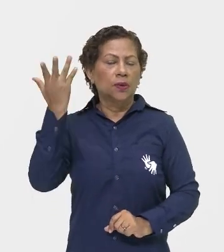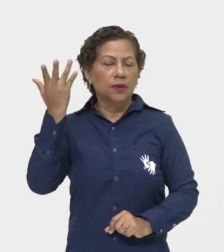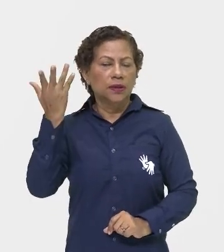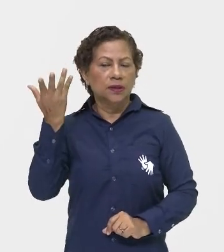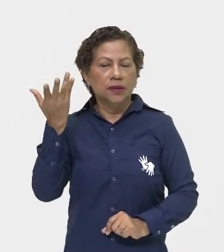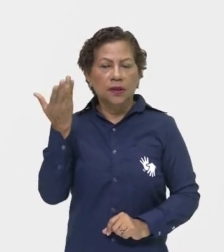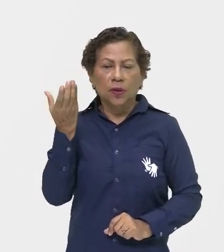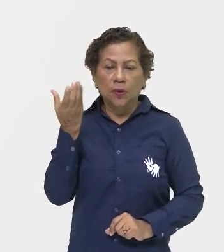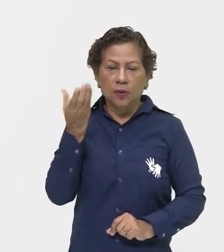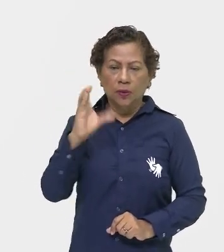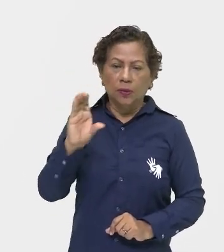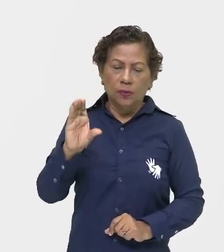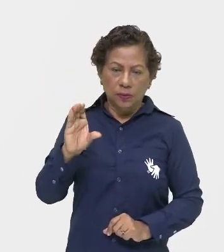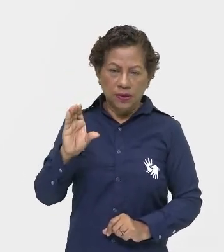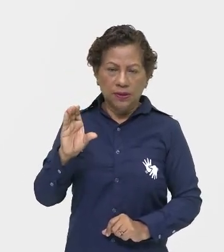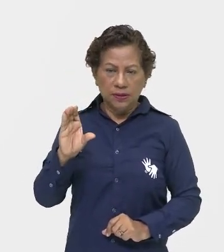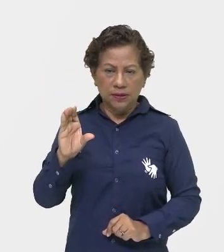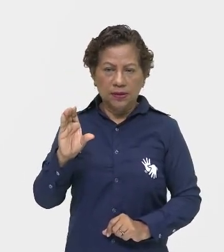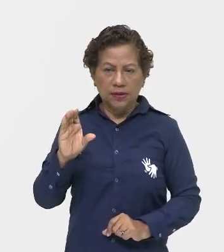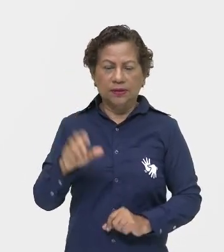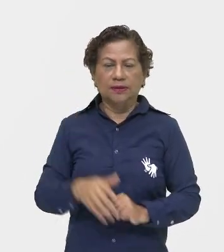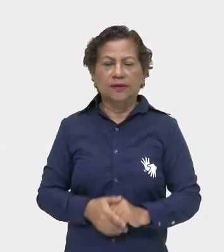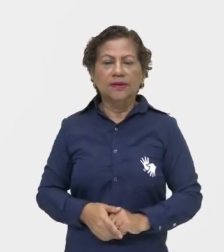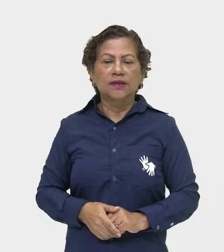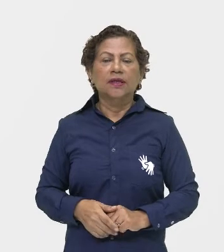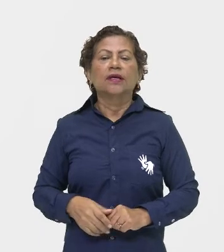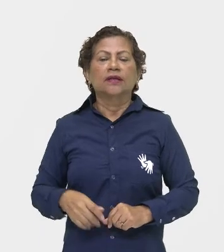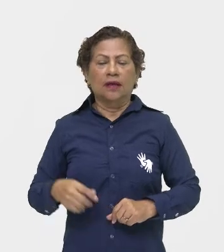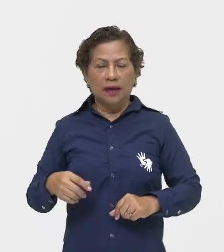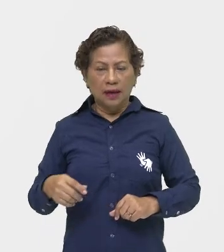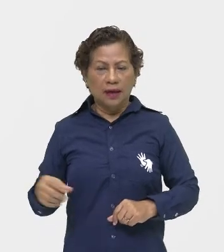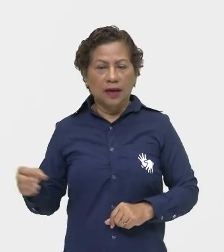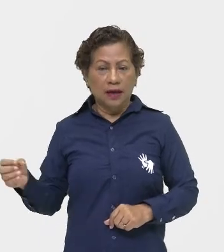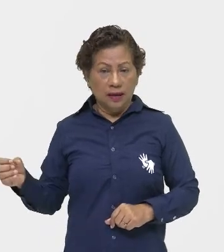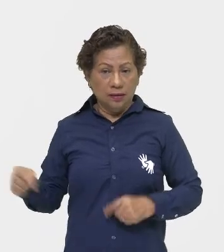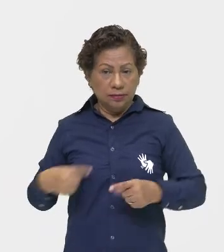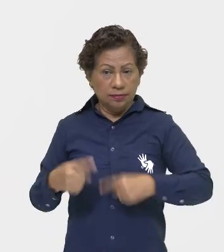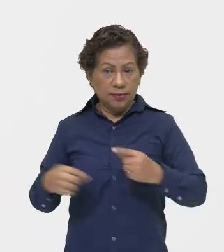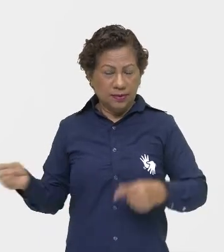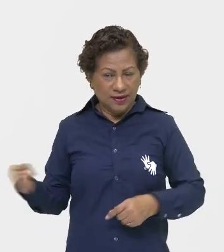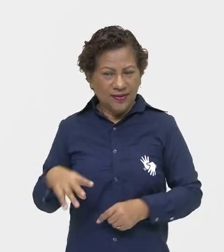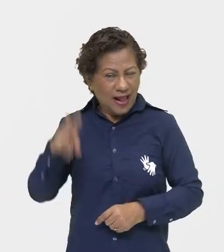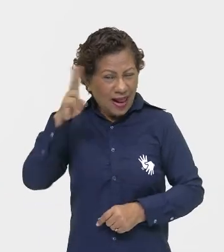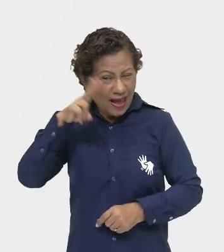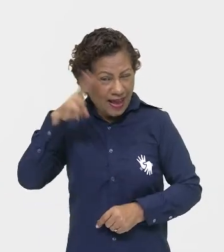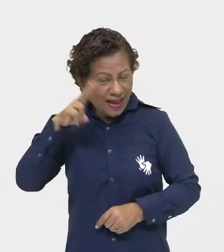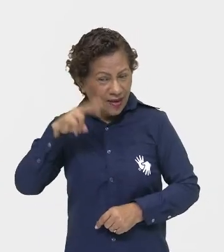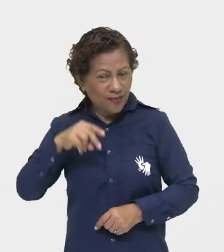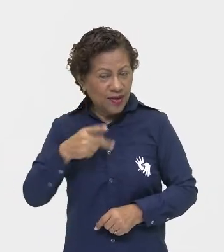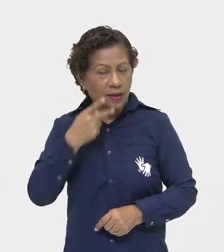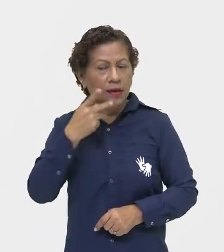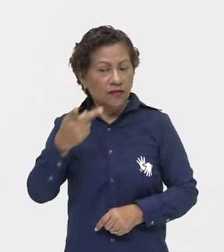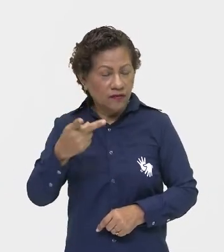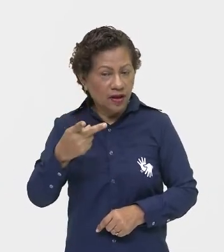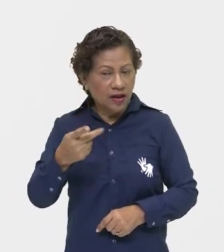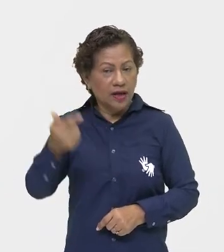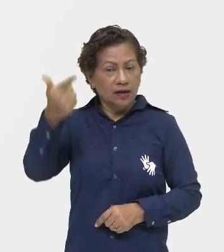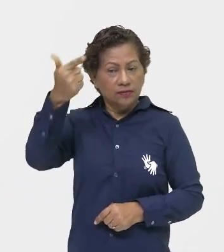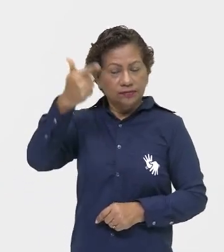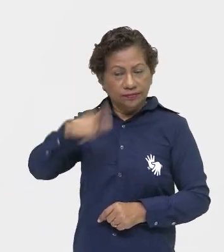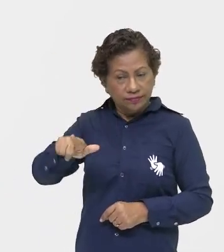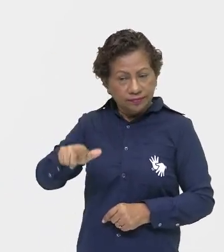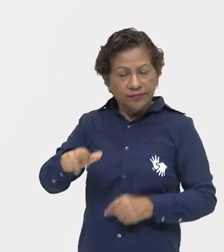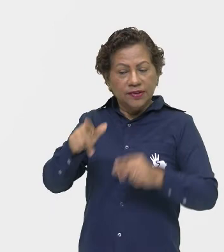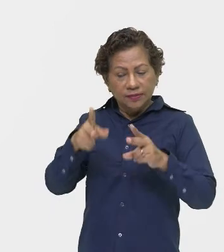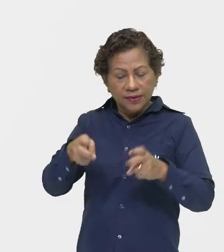perspectiva. Viram que nós falamos isso na nossa aula sobre a perspectiva? Ontem, no Renascimento, nós falamos sobre a